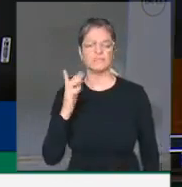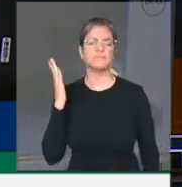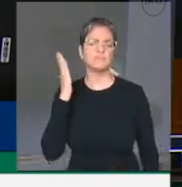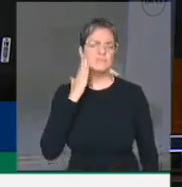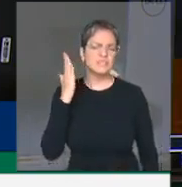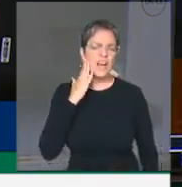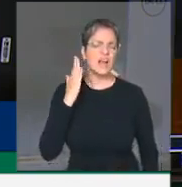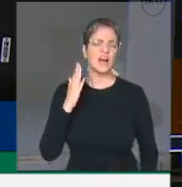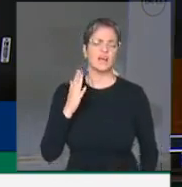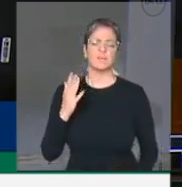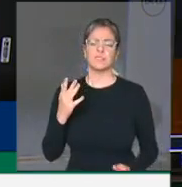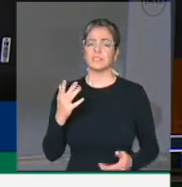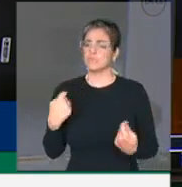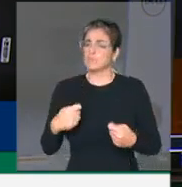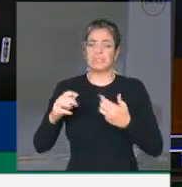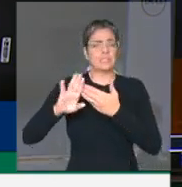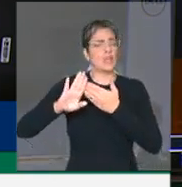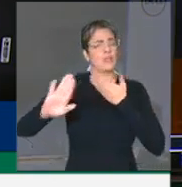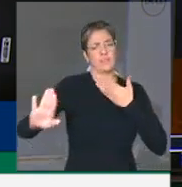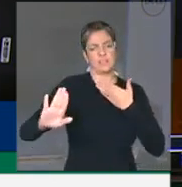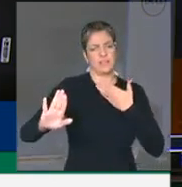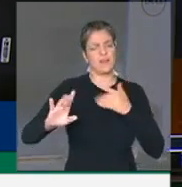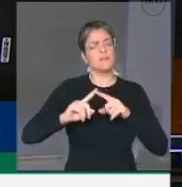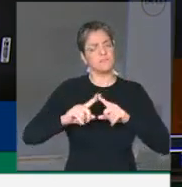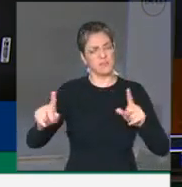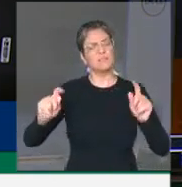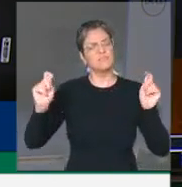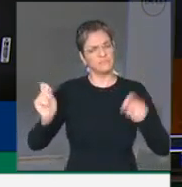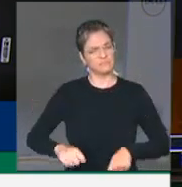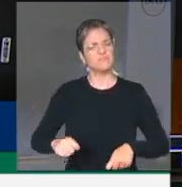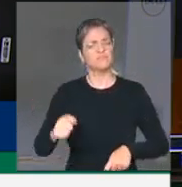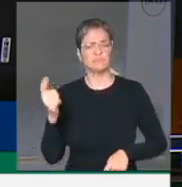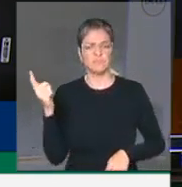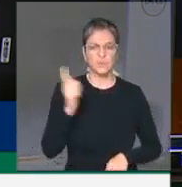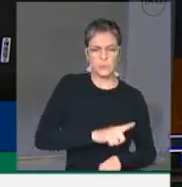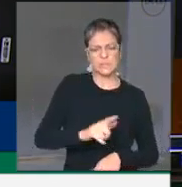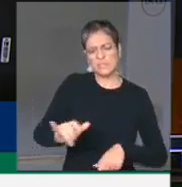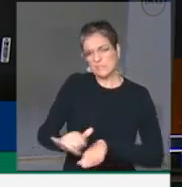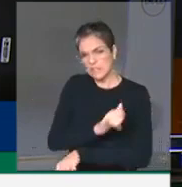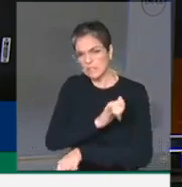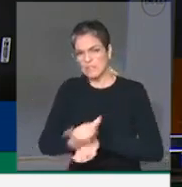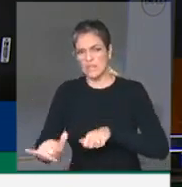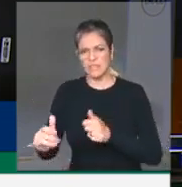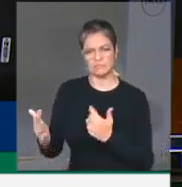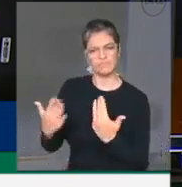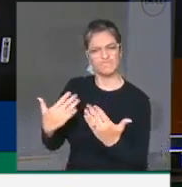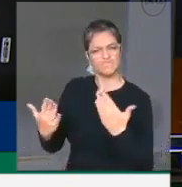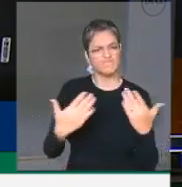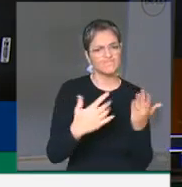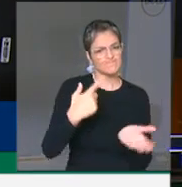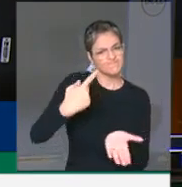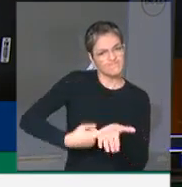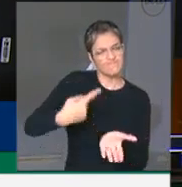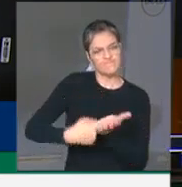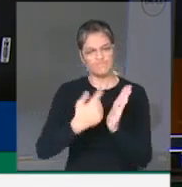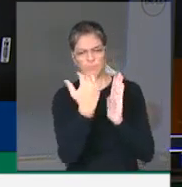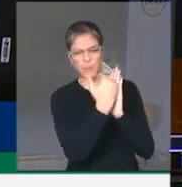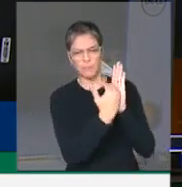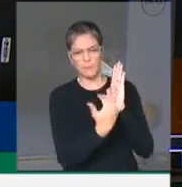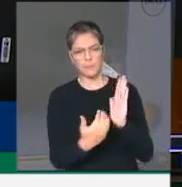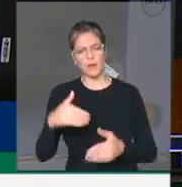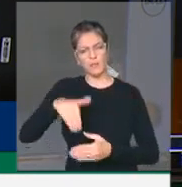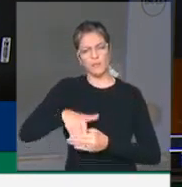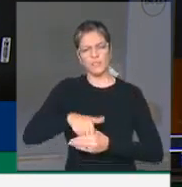impostas pelo distanciamento social, temos sido capazes de encontrar caminhos para a definição das pautas e a votação dessas